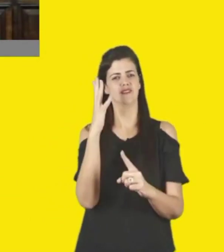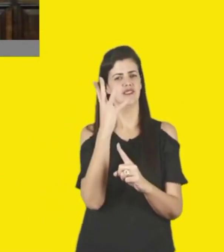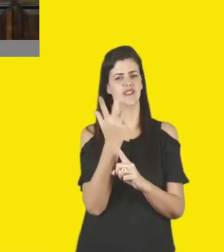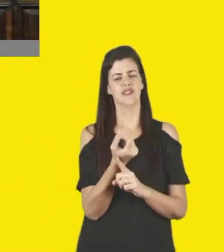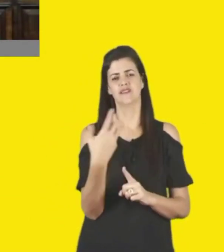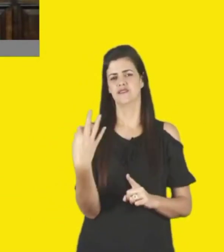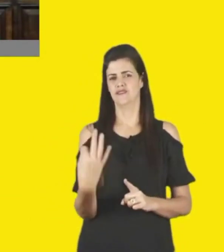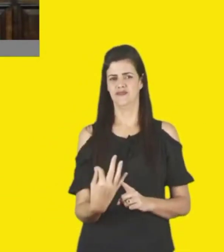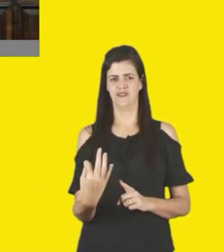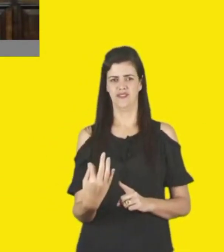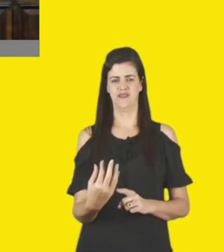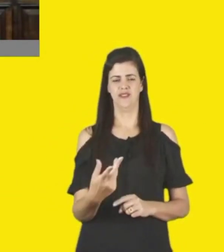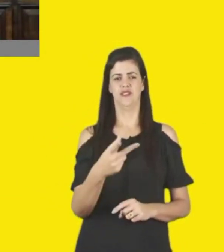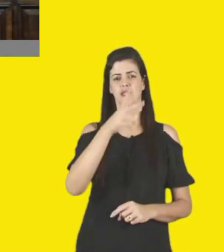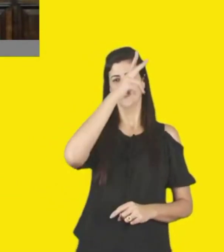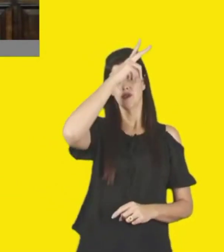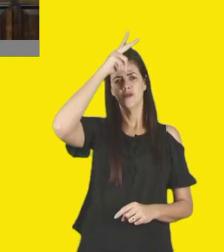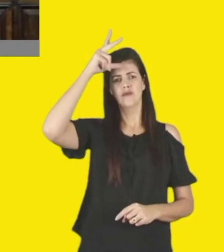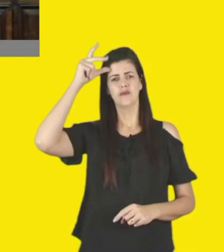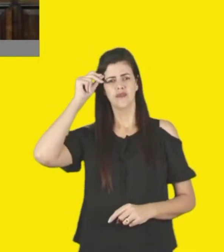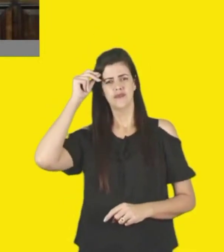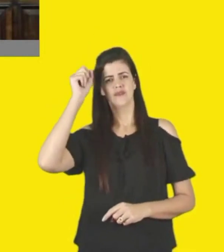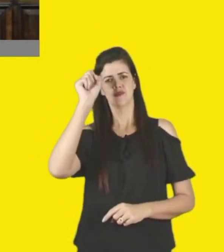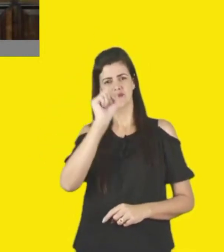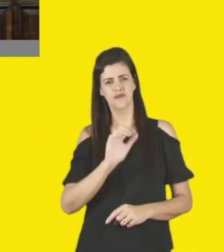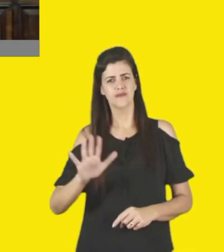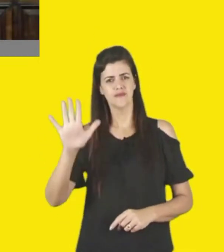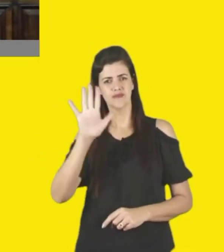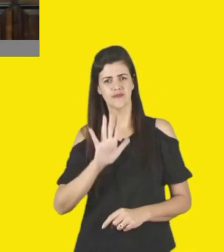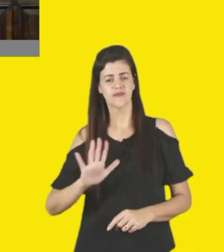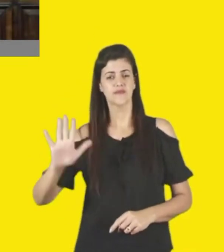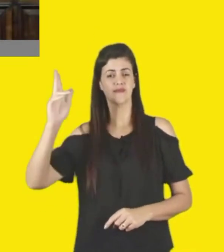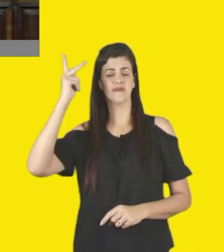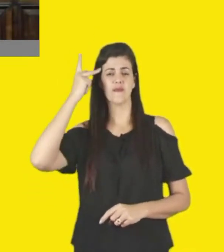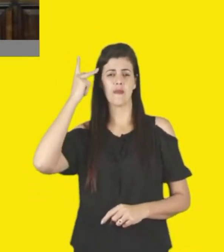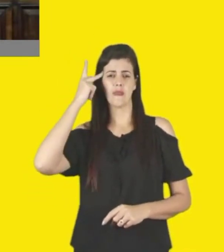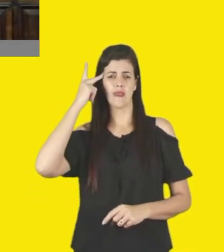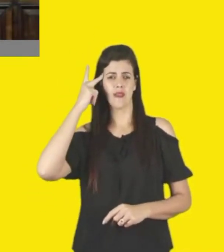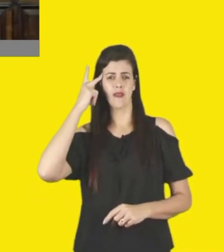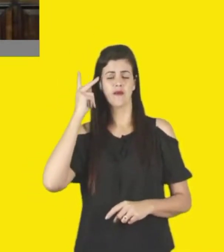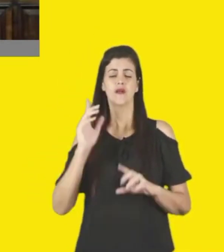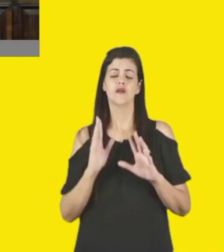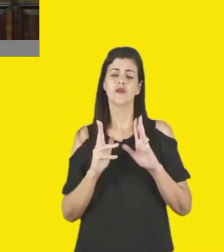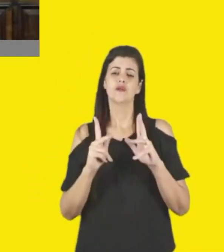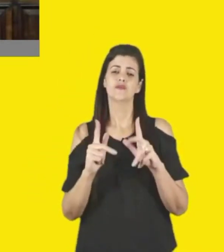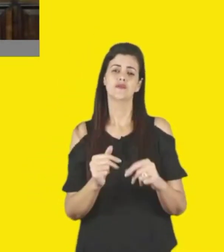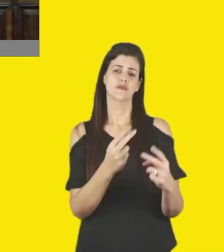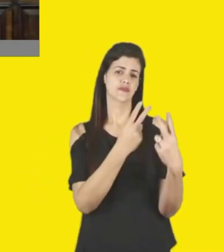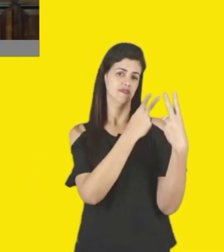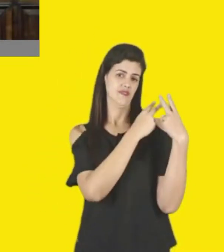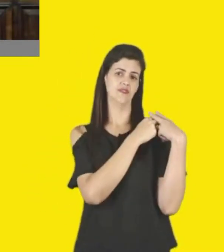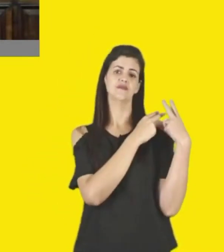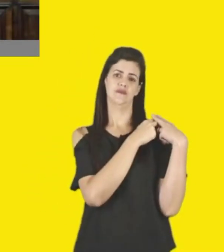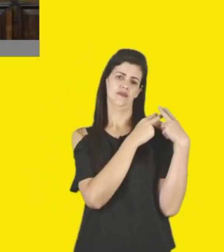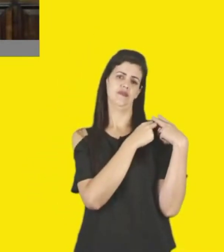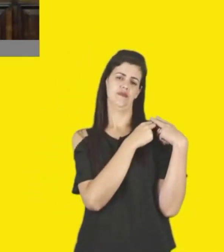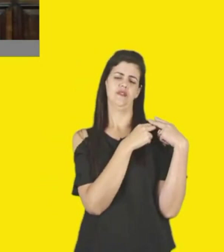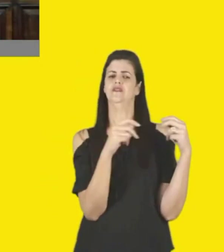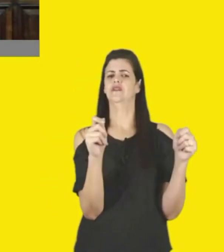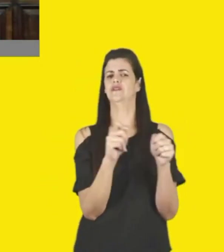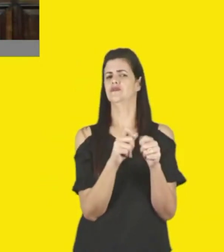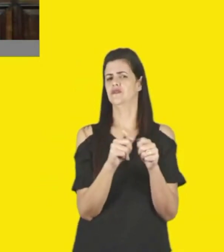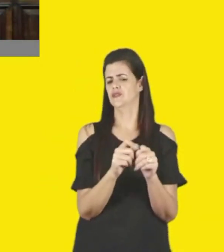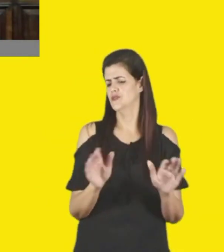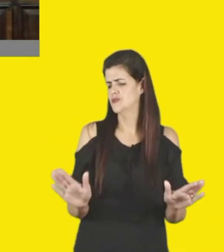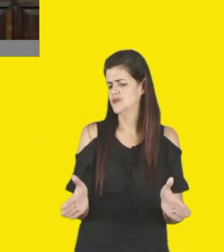sua, vamos dizer assim, dentro das suas responsabilidades, dentro das suas ações, o seu escopo, né, de ações, mas o SESC,